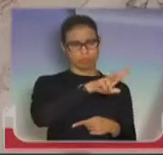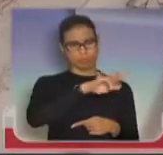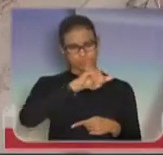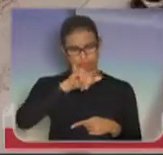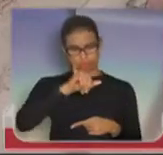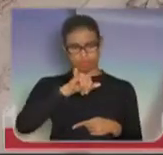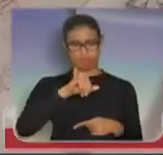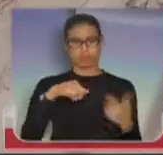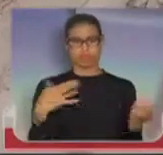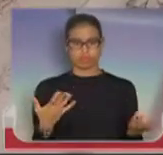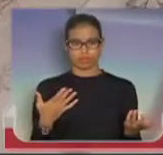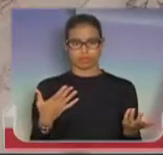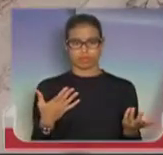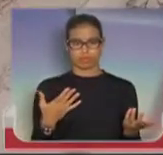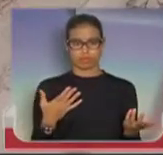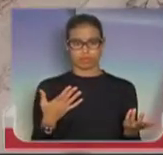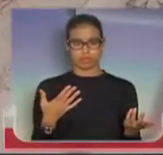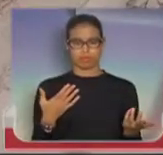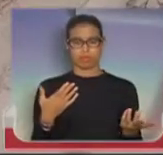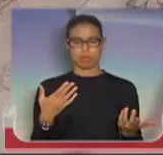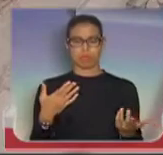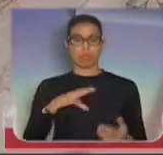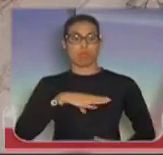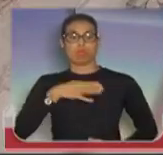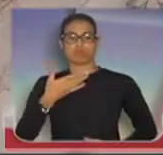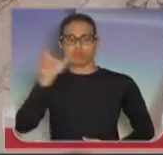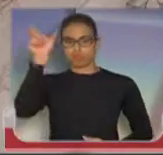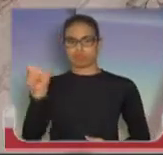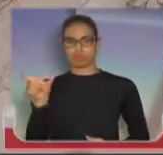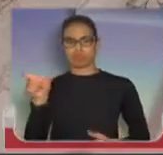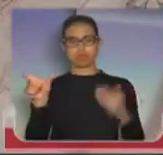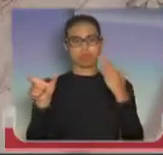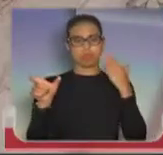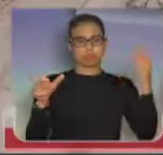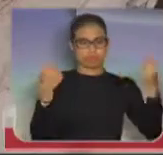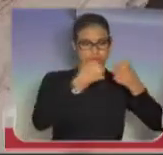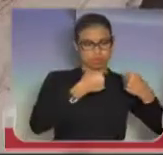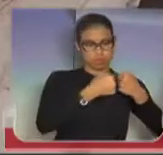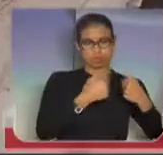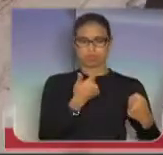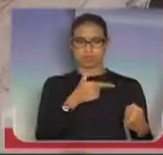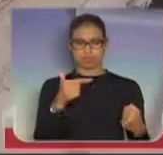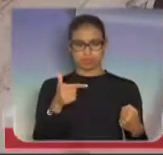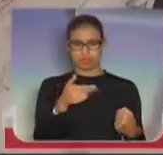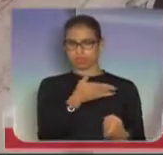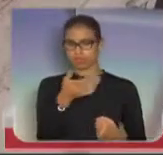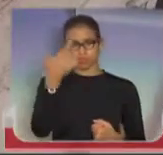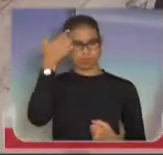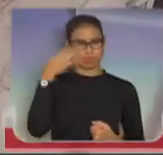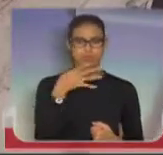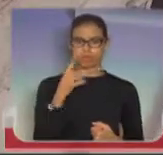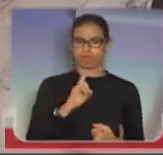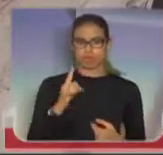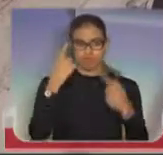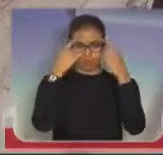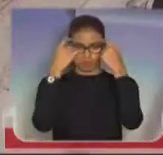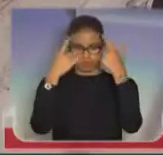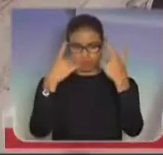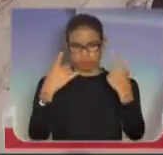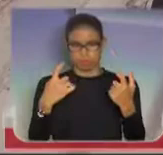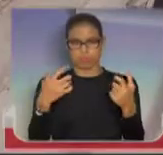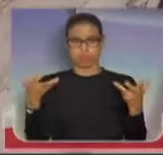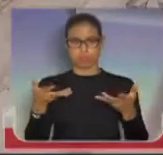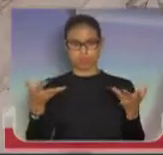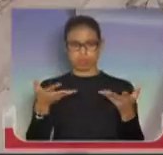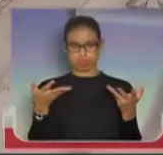Armando? Não se apresenta nenhum valentão nesse momento. Entendeu? Vocês não sabem a violência que é. Eu ia passar aqui